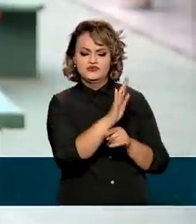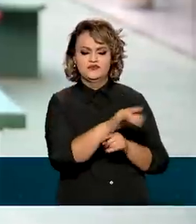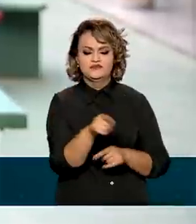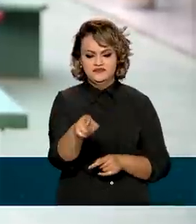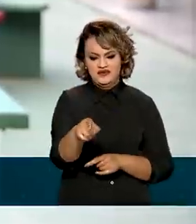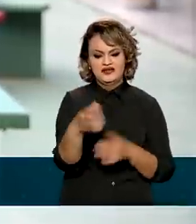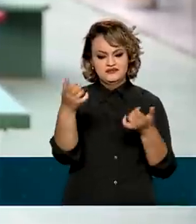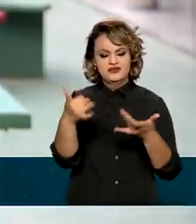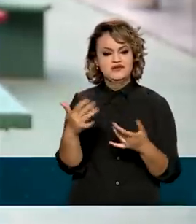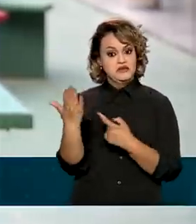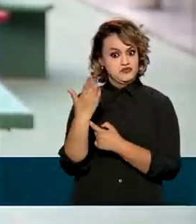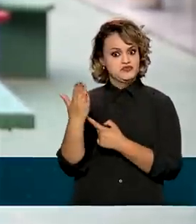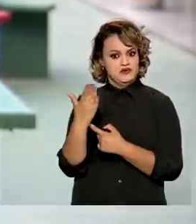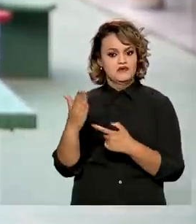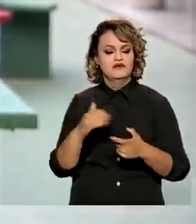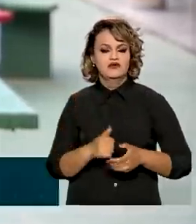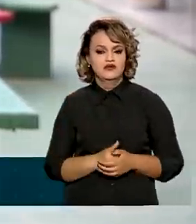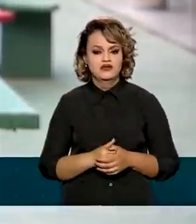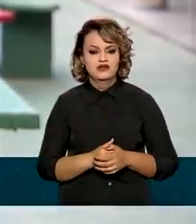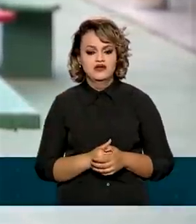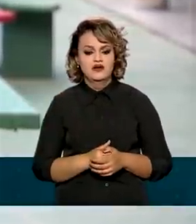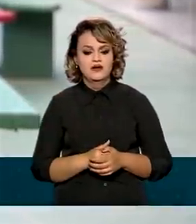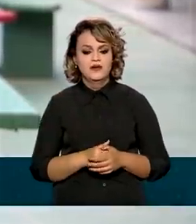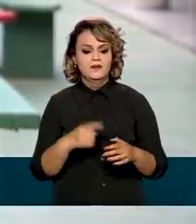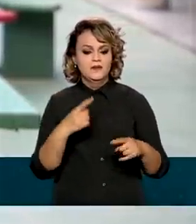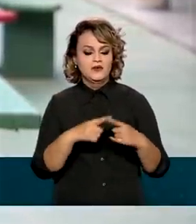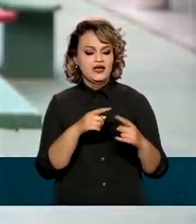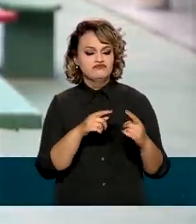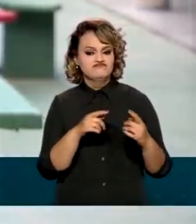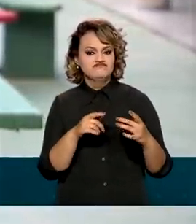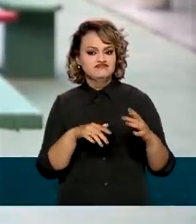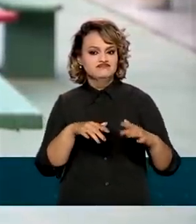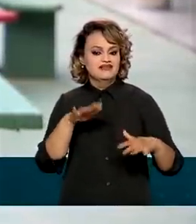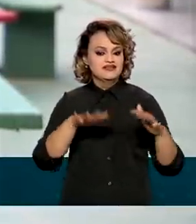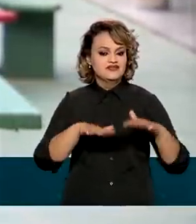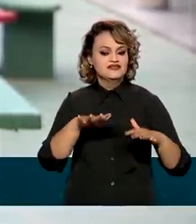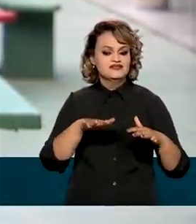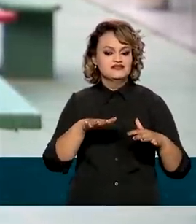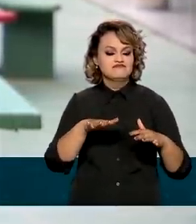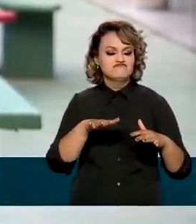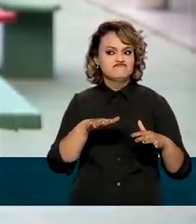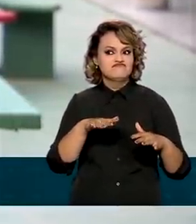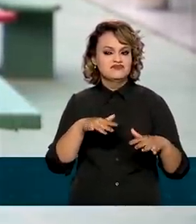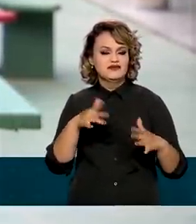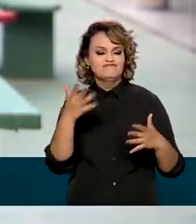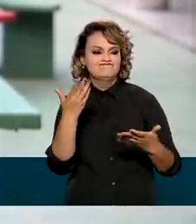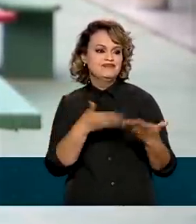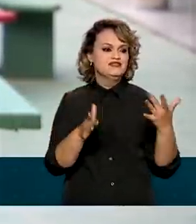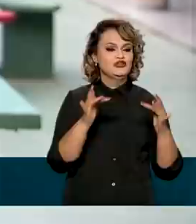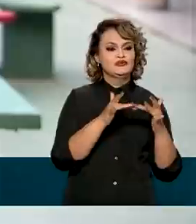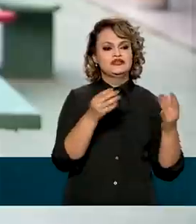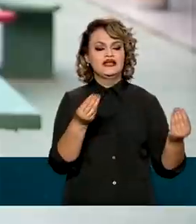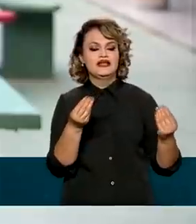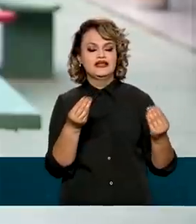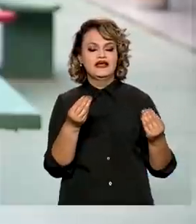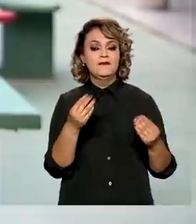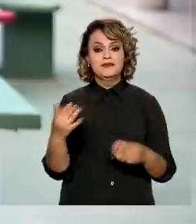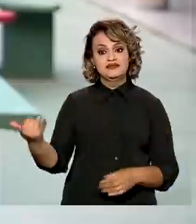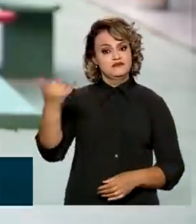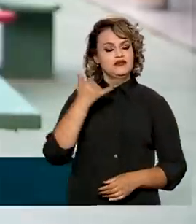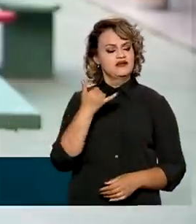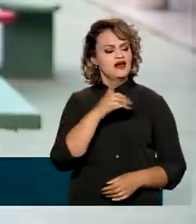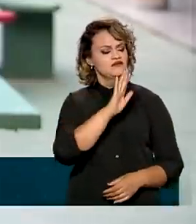Me ajudou bastante, porque eu entrava em contato, me atendia, falava assim, como é que está